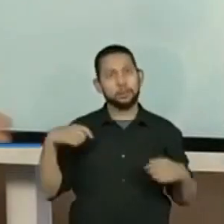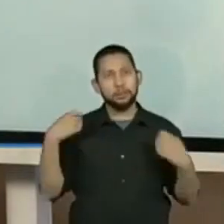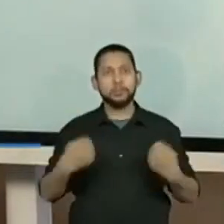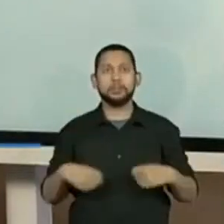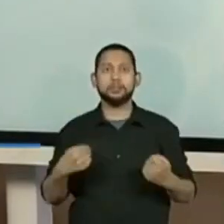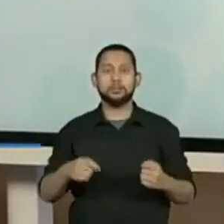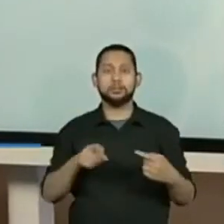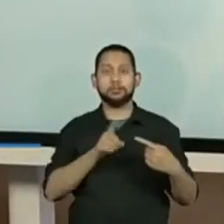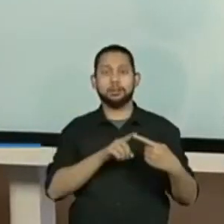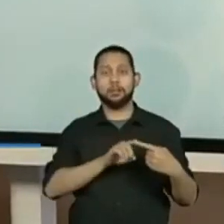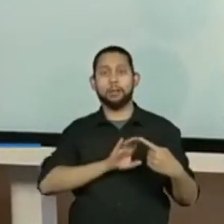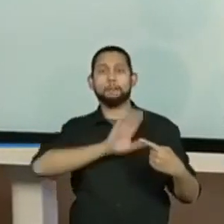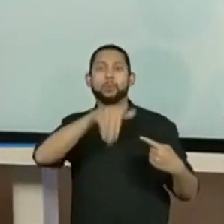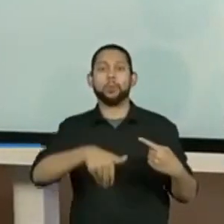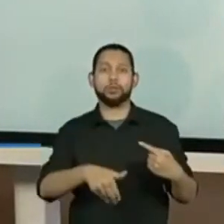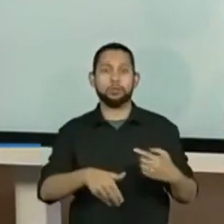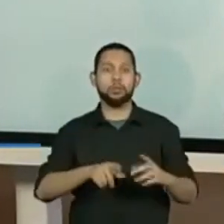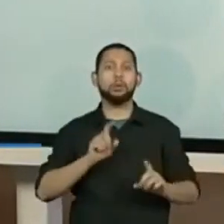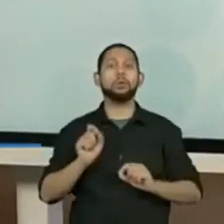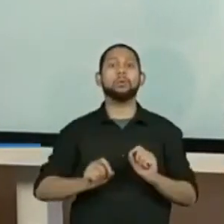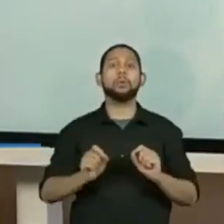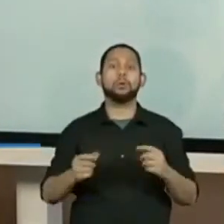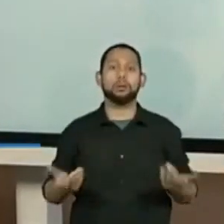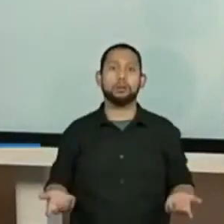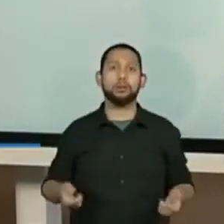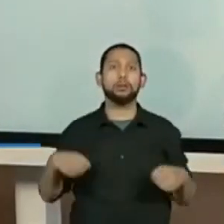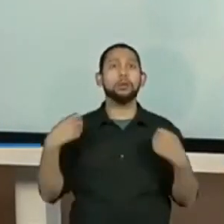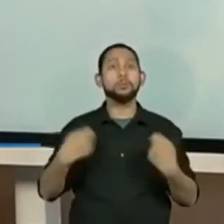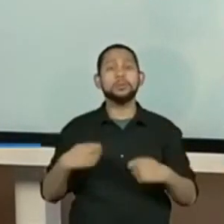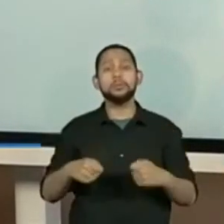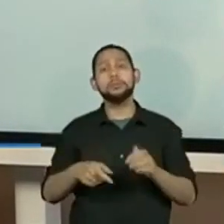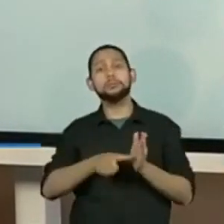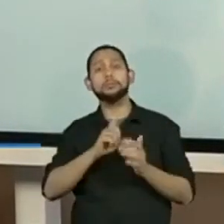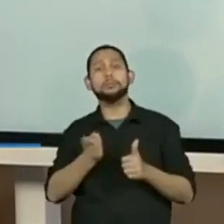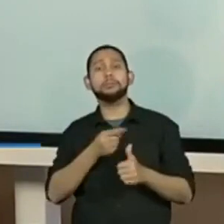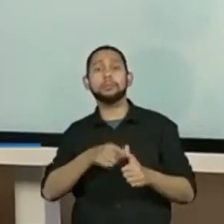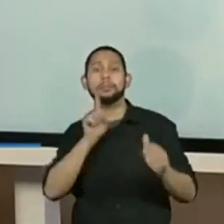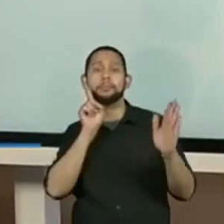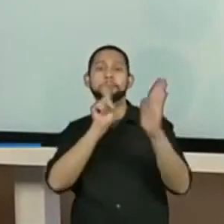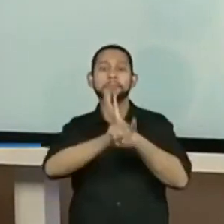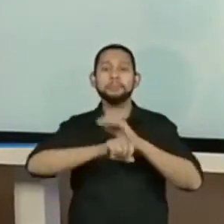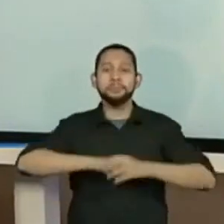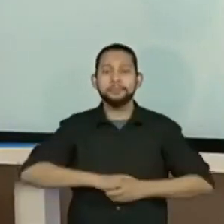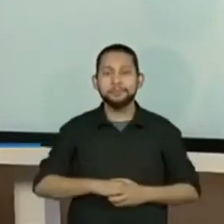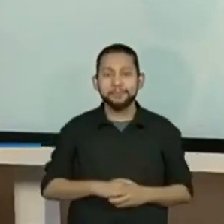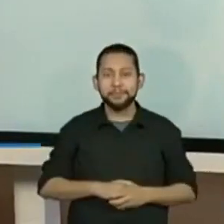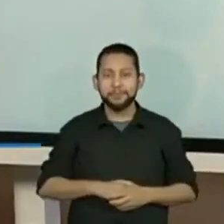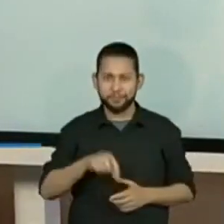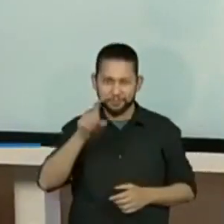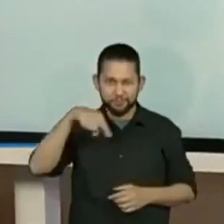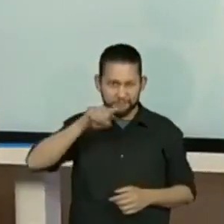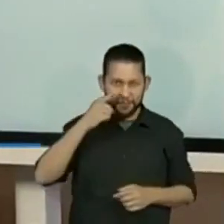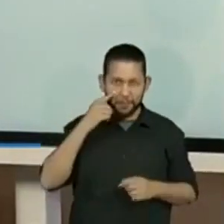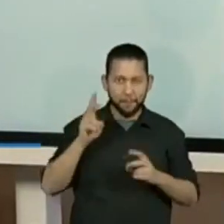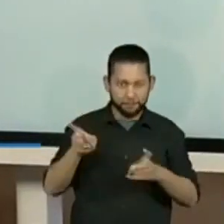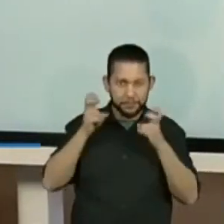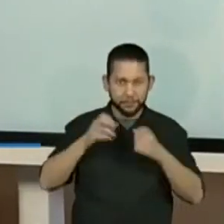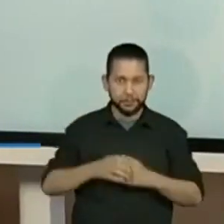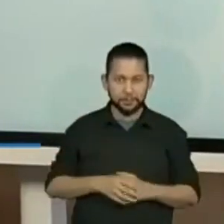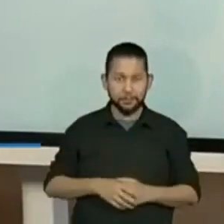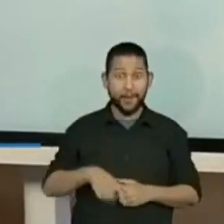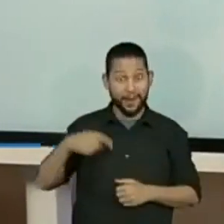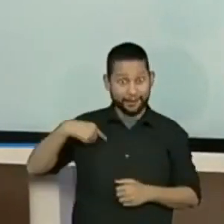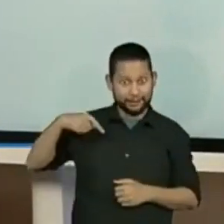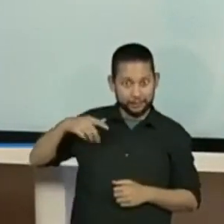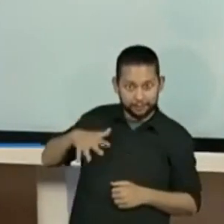da aula anterior para essa, sem fazer uma pergunta. Será que vocês repararam que no nosso